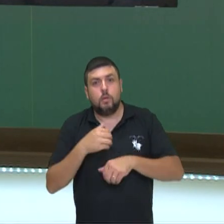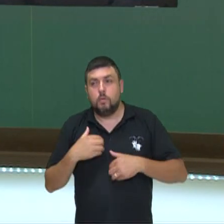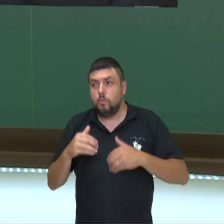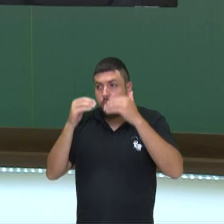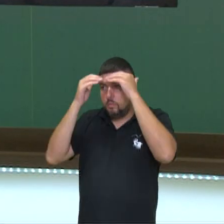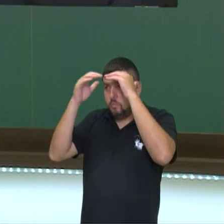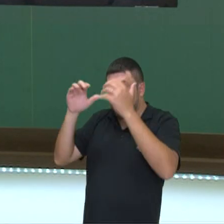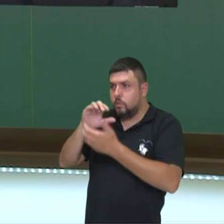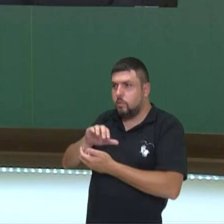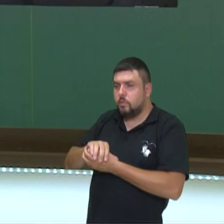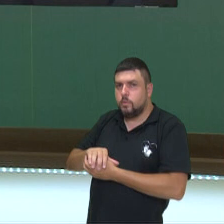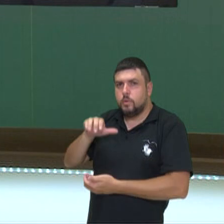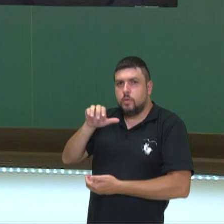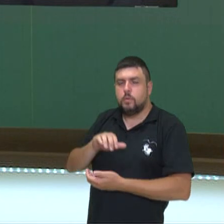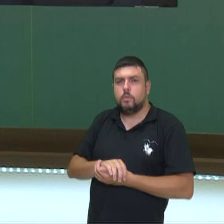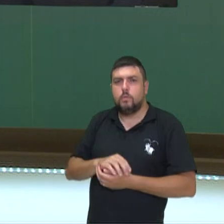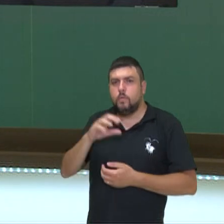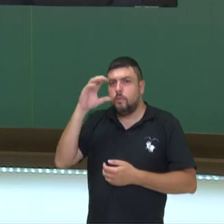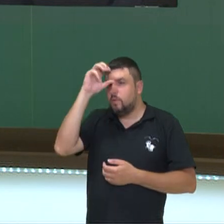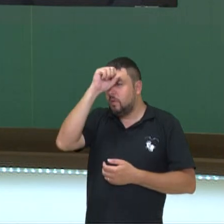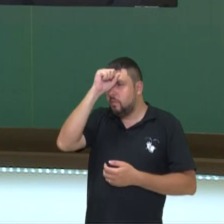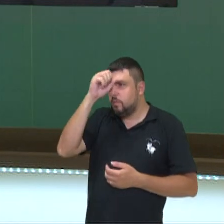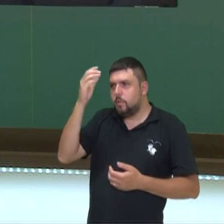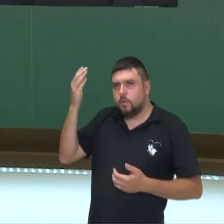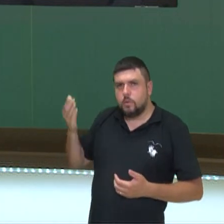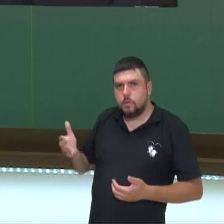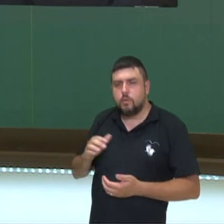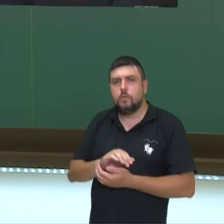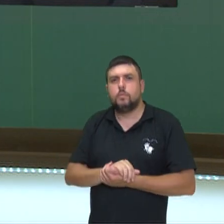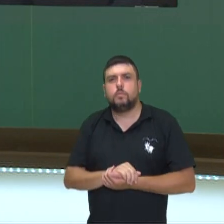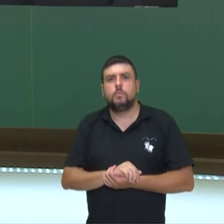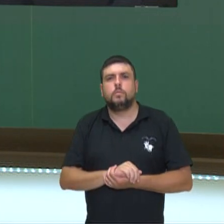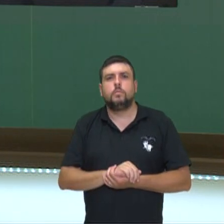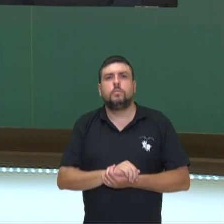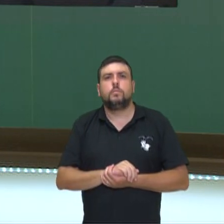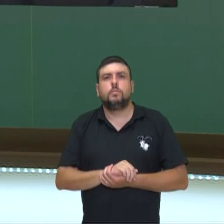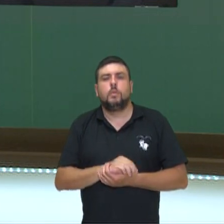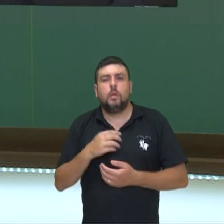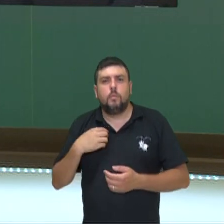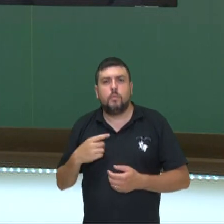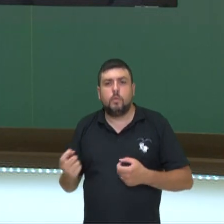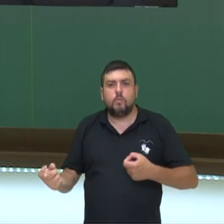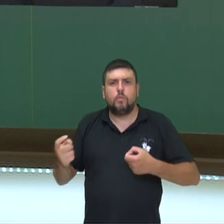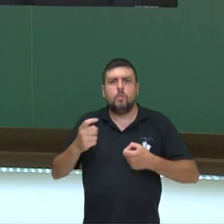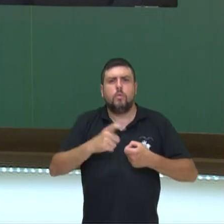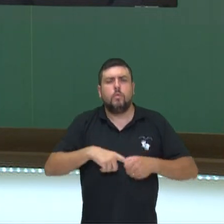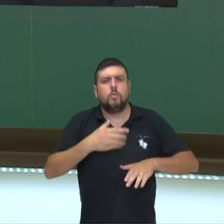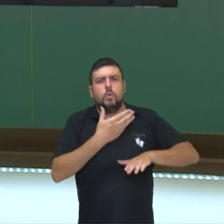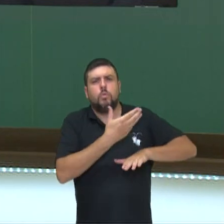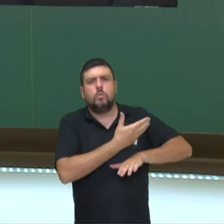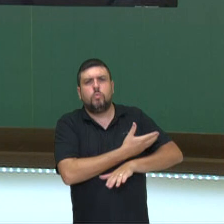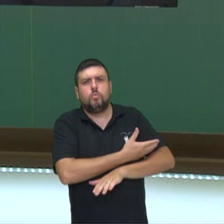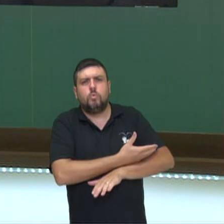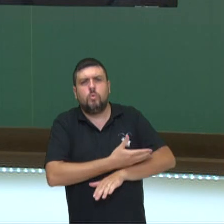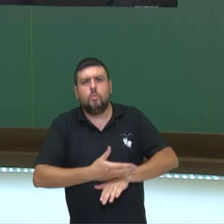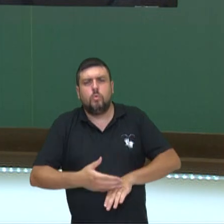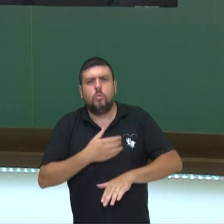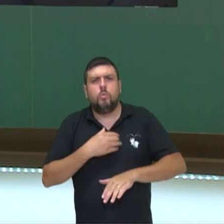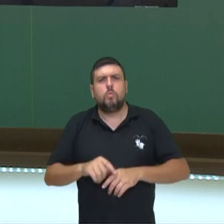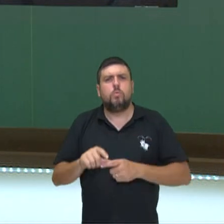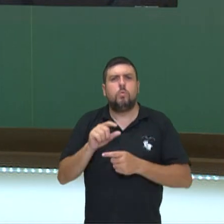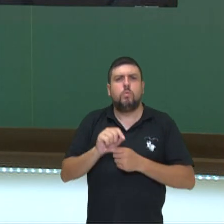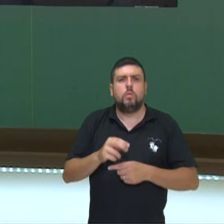mais velhos, vamos aprender com eles, vamos retomar esse hábito saudável de ouvir histórias, sejam elas